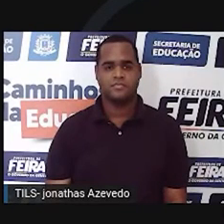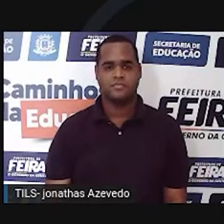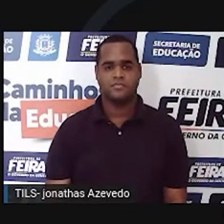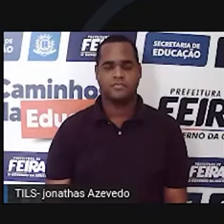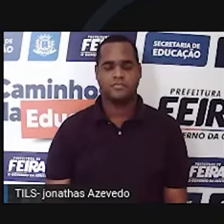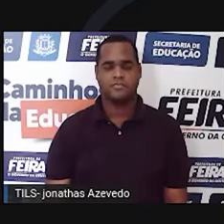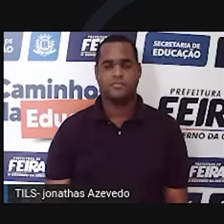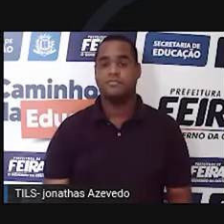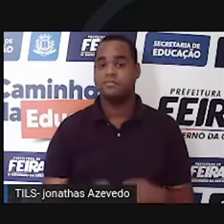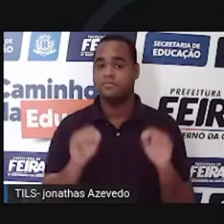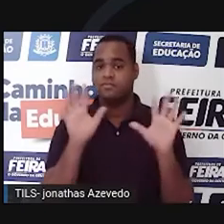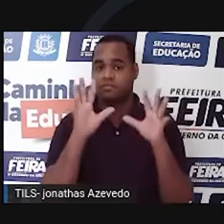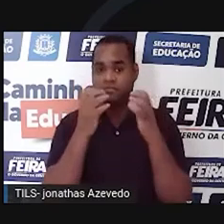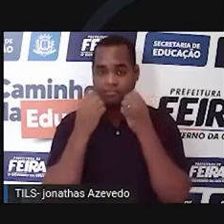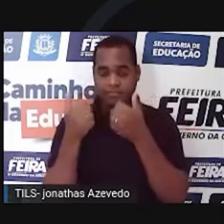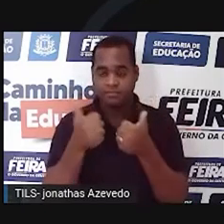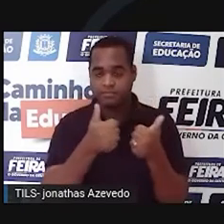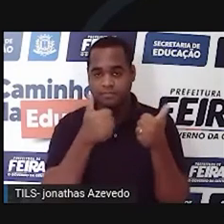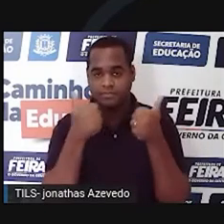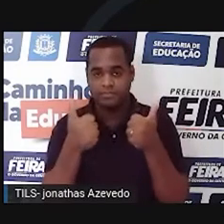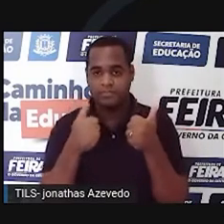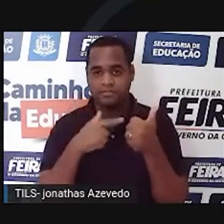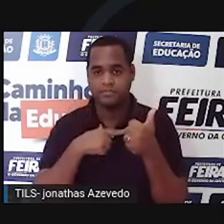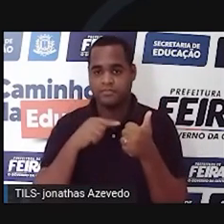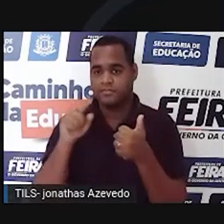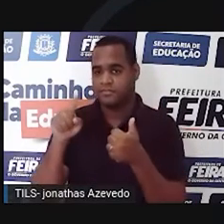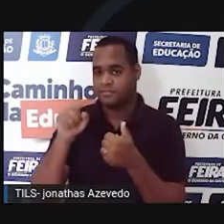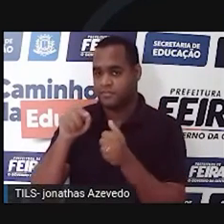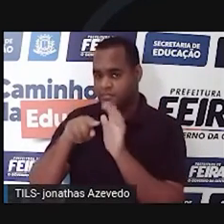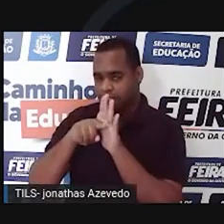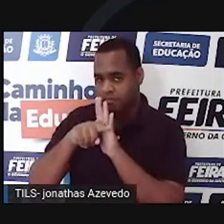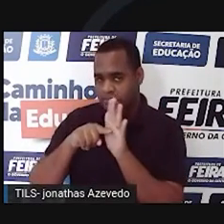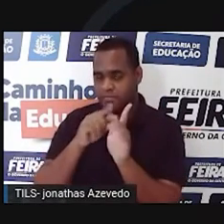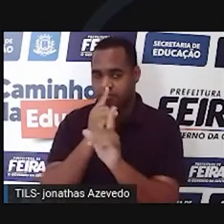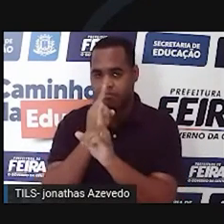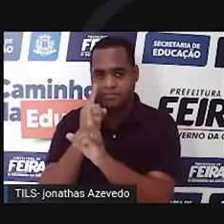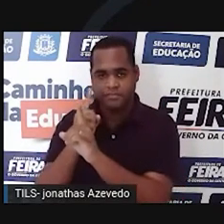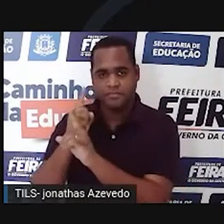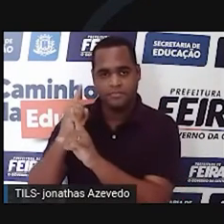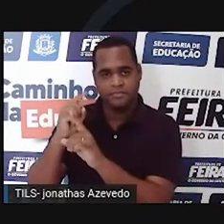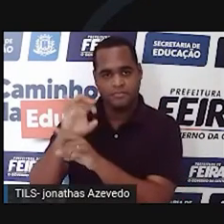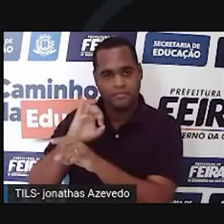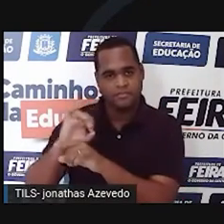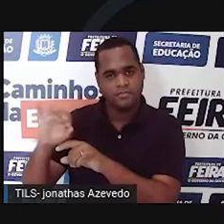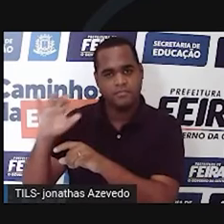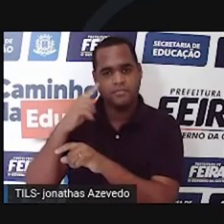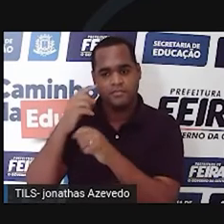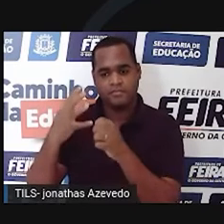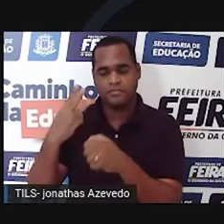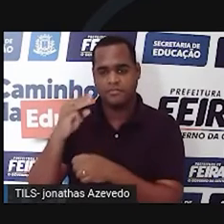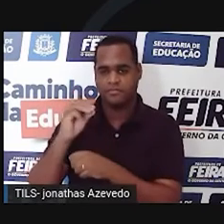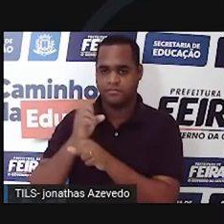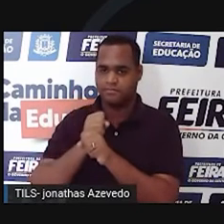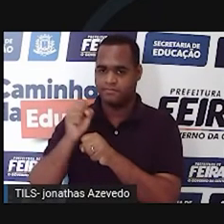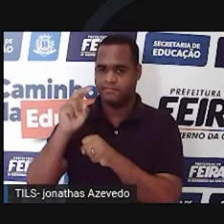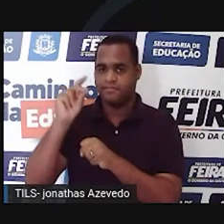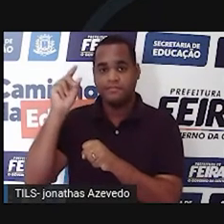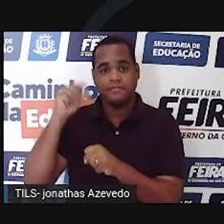Meu nome é Giselda Durigam, eu sou pesquisadora do Instituto Florestal, há mais de 30 anos, e